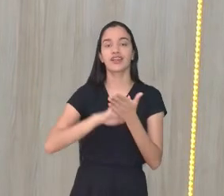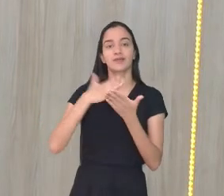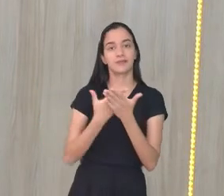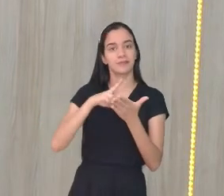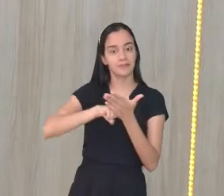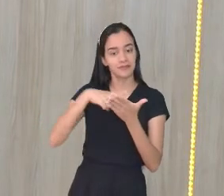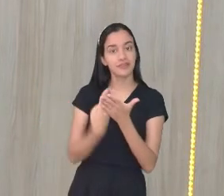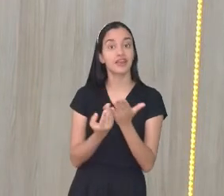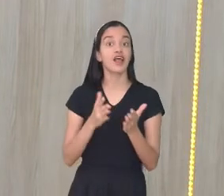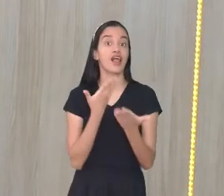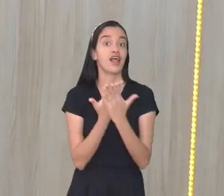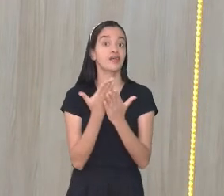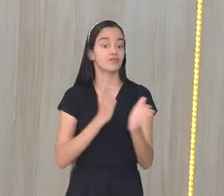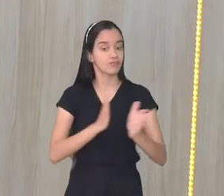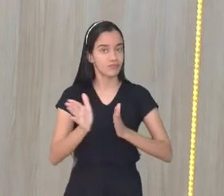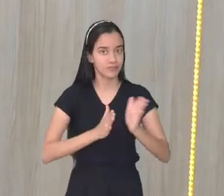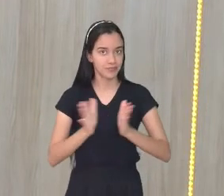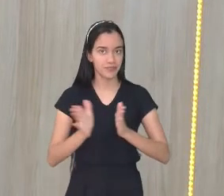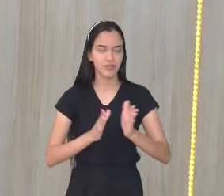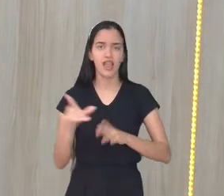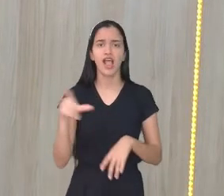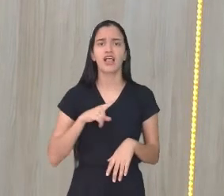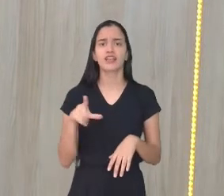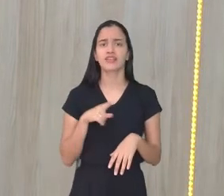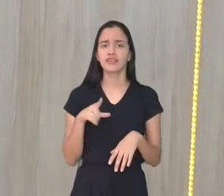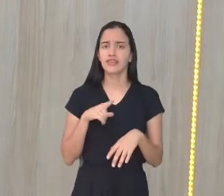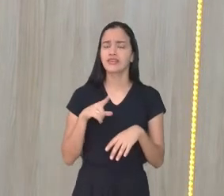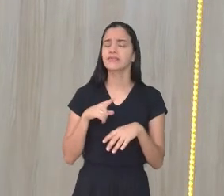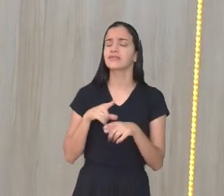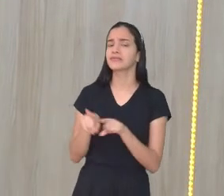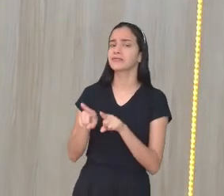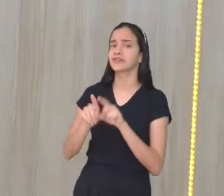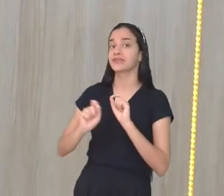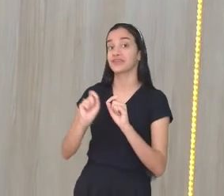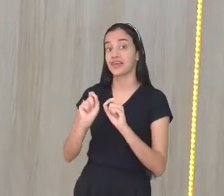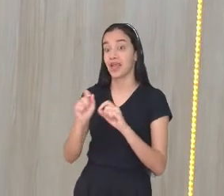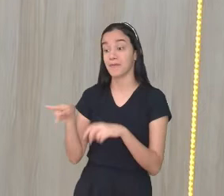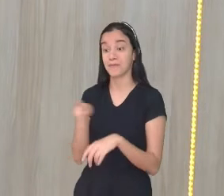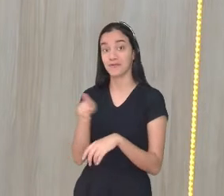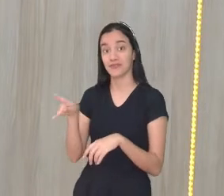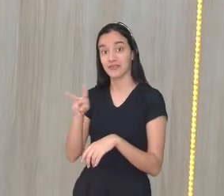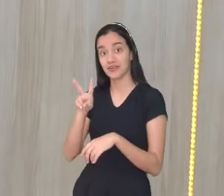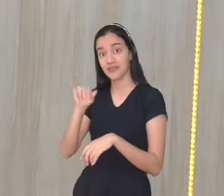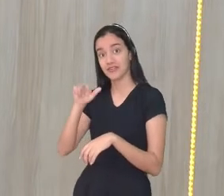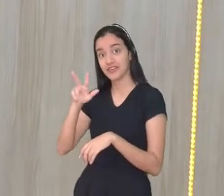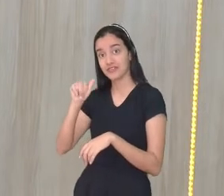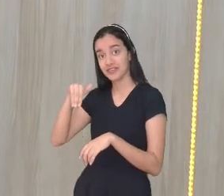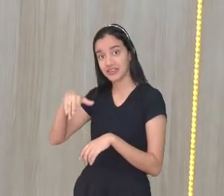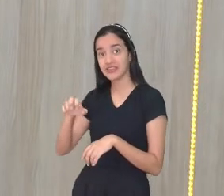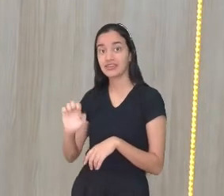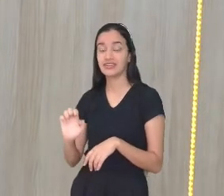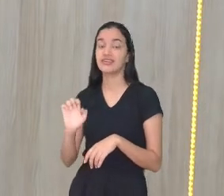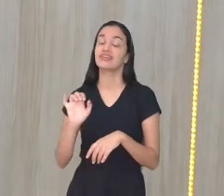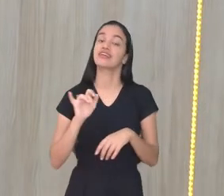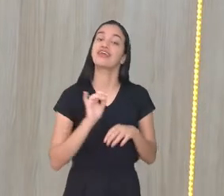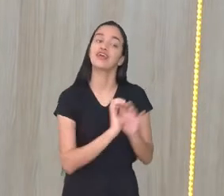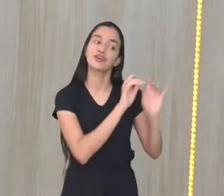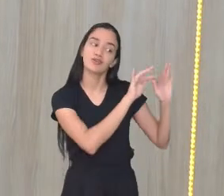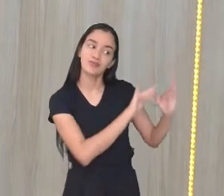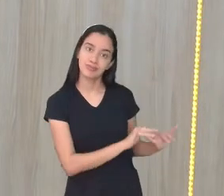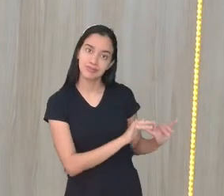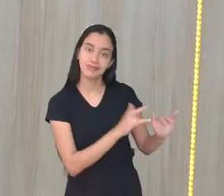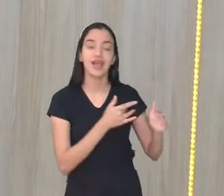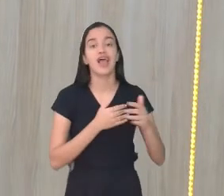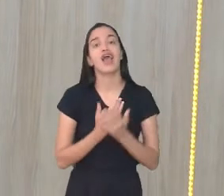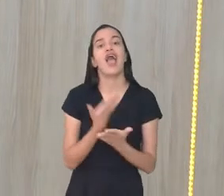nossa aula muito mais acessível. Tenho também a professora Viviane, que está no cheque, tornando também essa